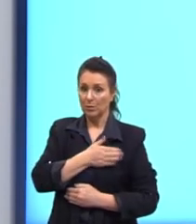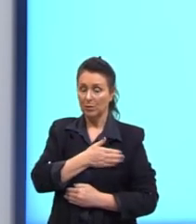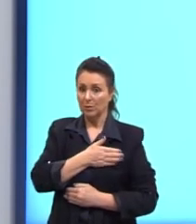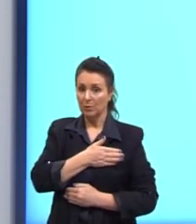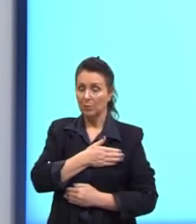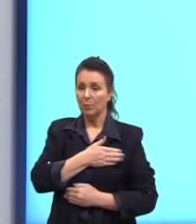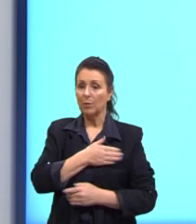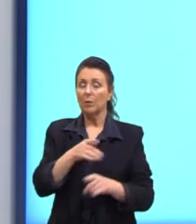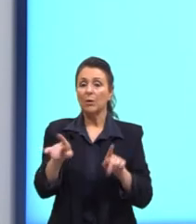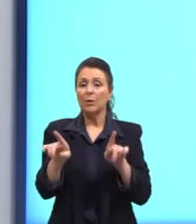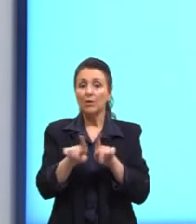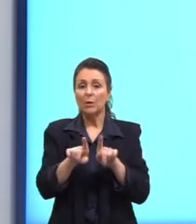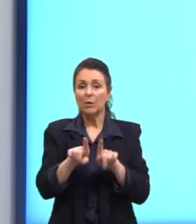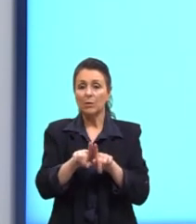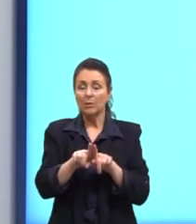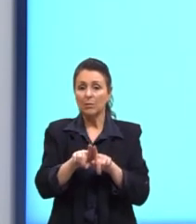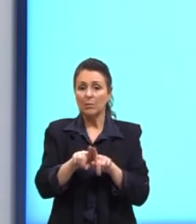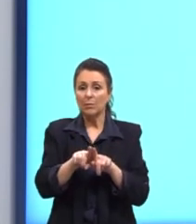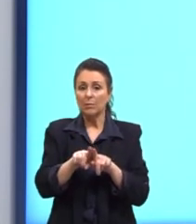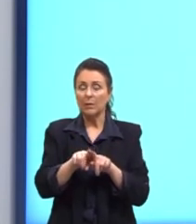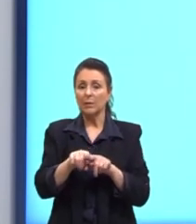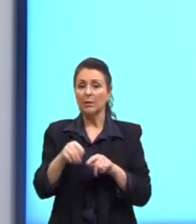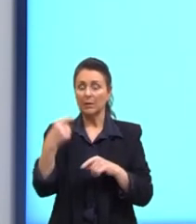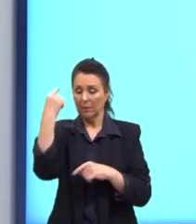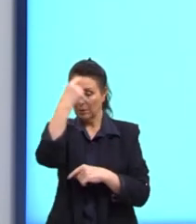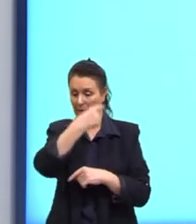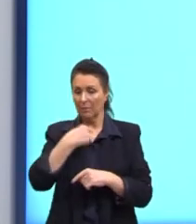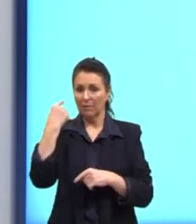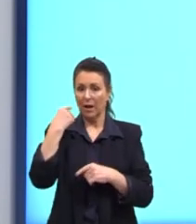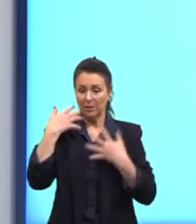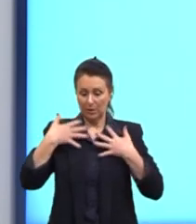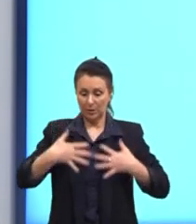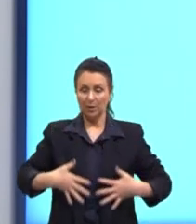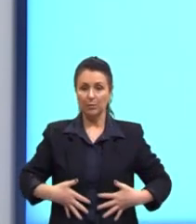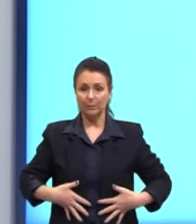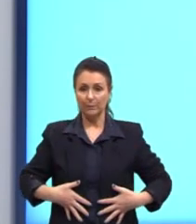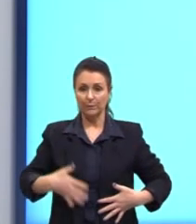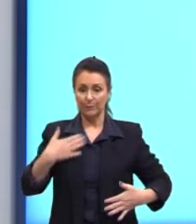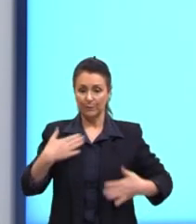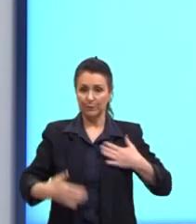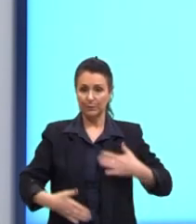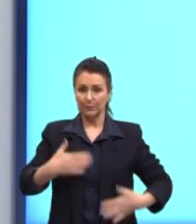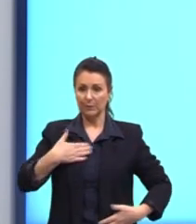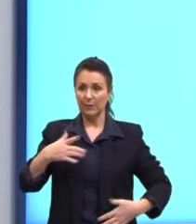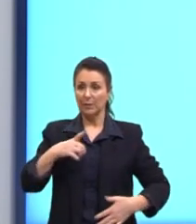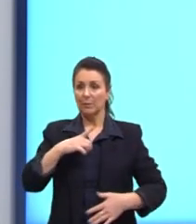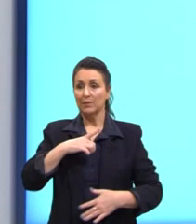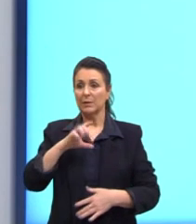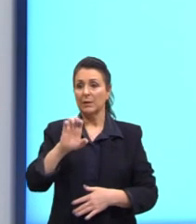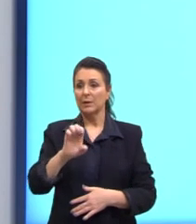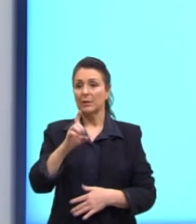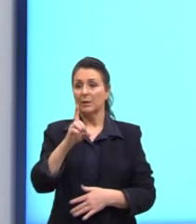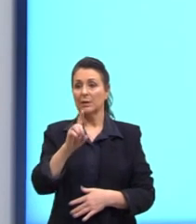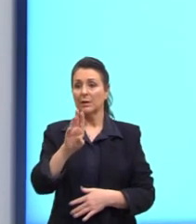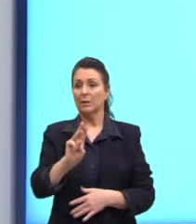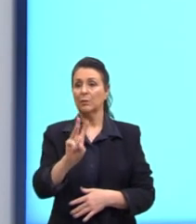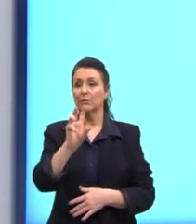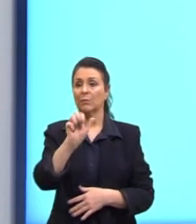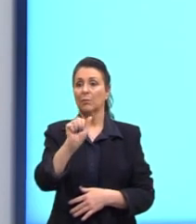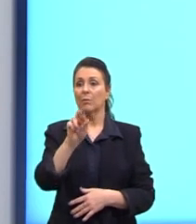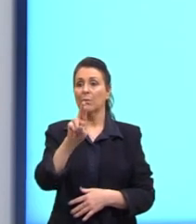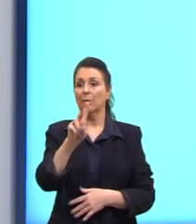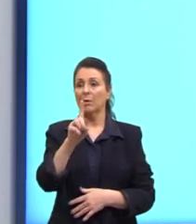rins, cérebro, face e membros. Depois, temos a síndrome de Edwards, que também tem um